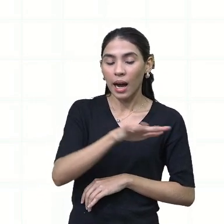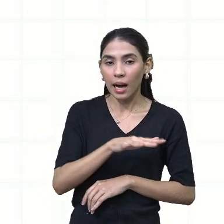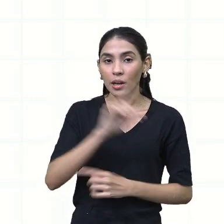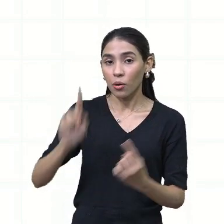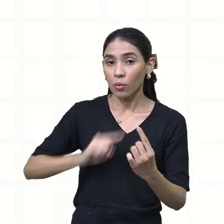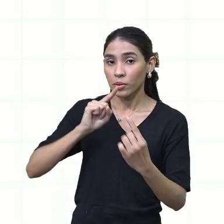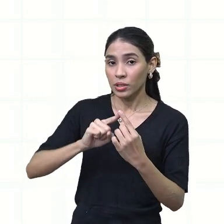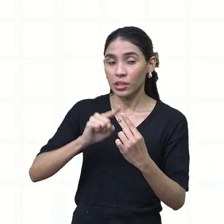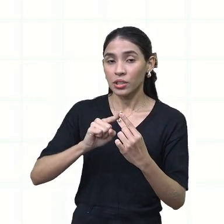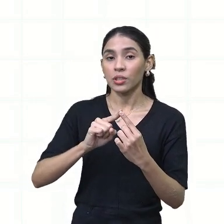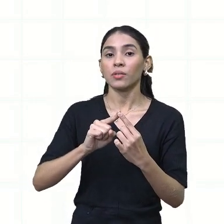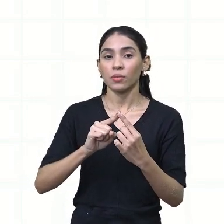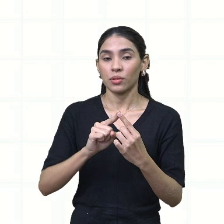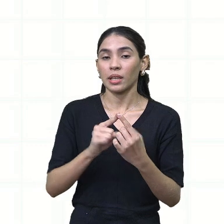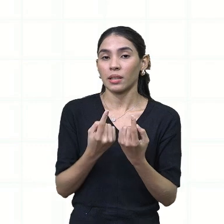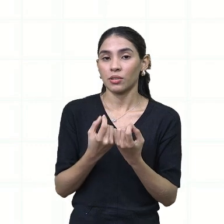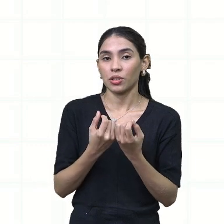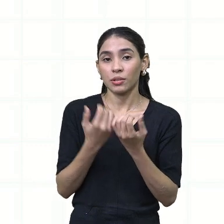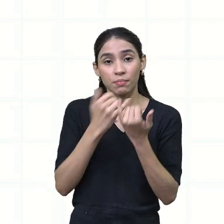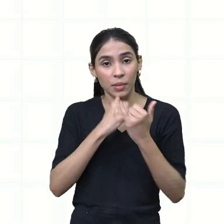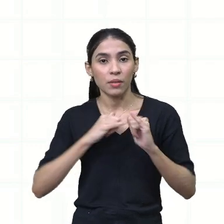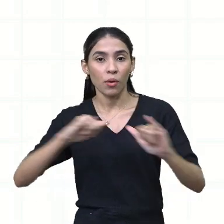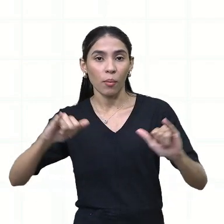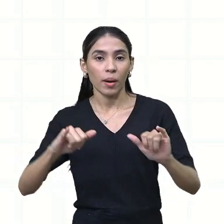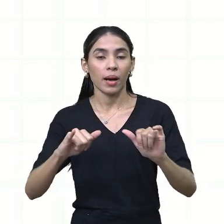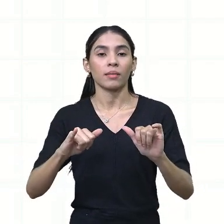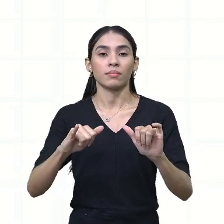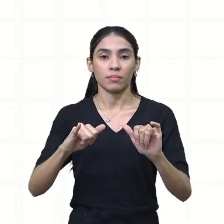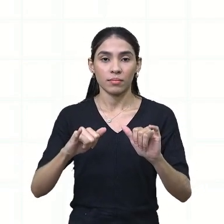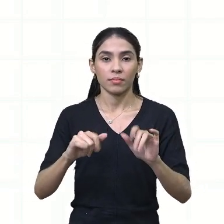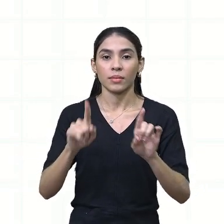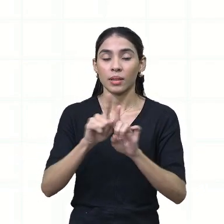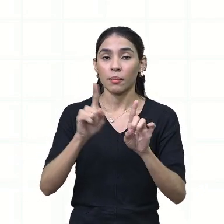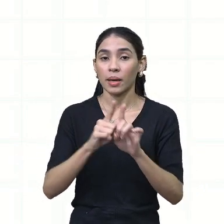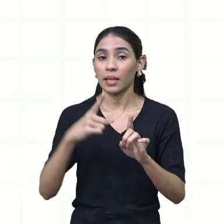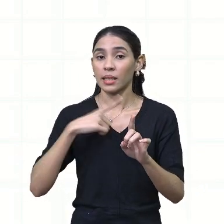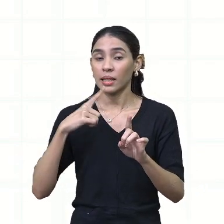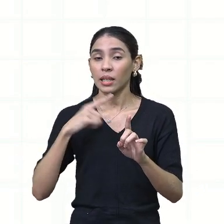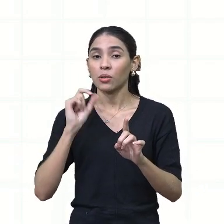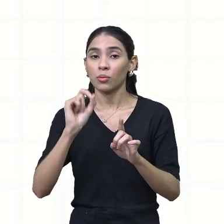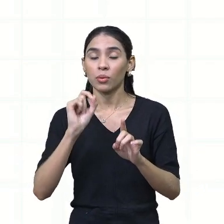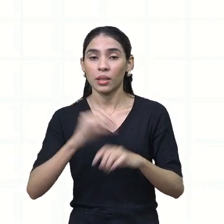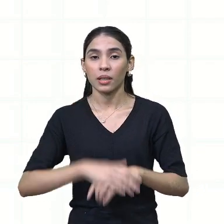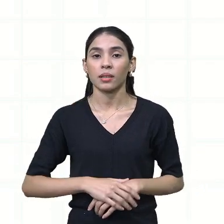para se constituir enquanto matéria e cumprir a função da